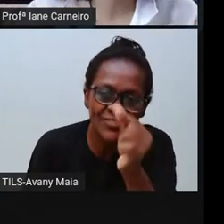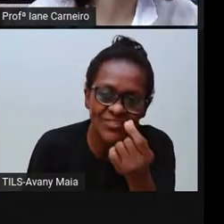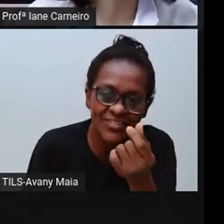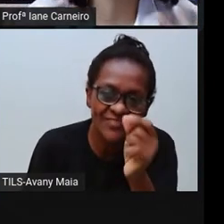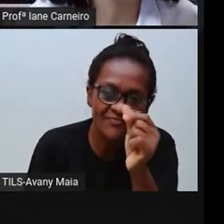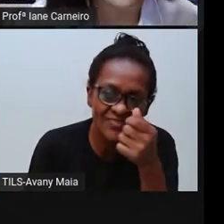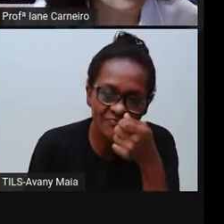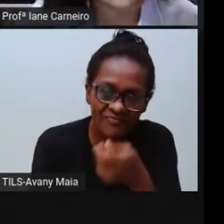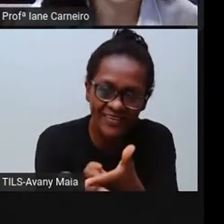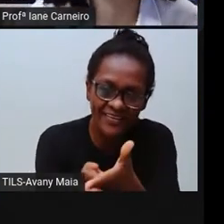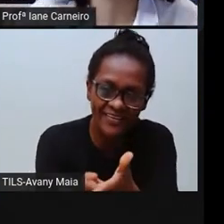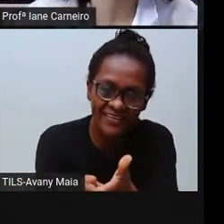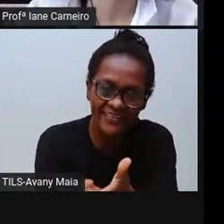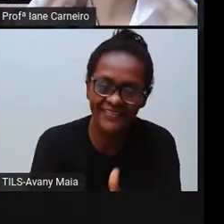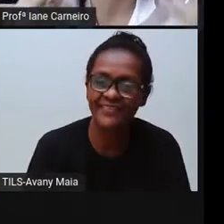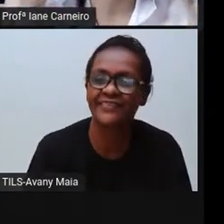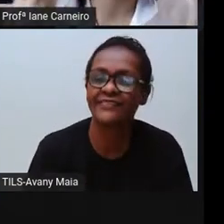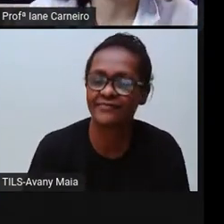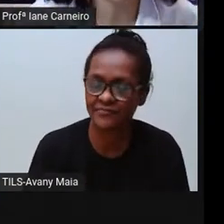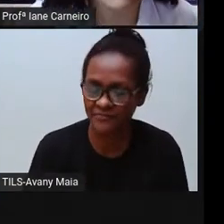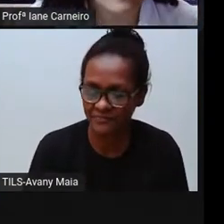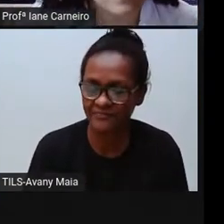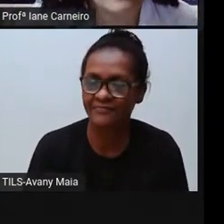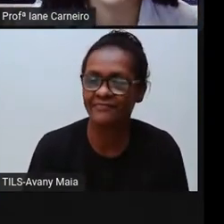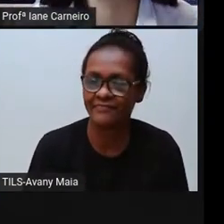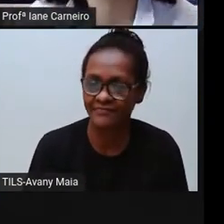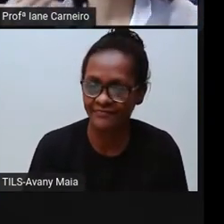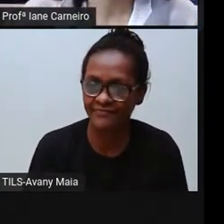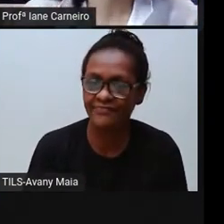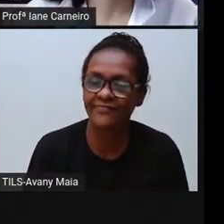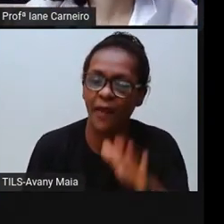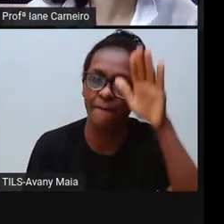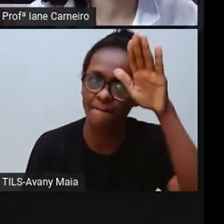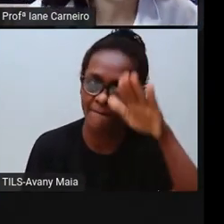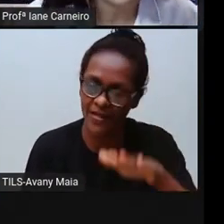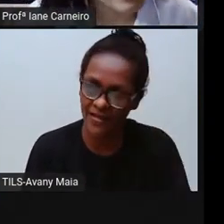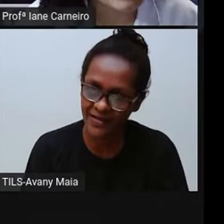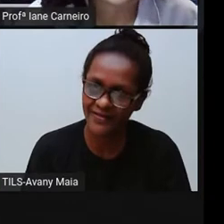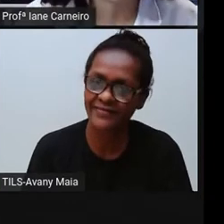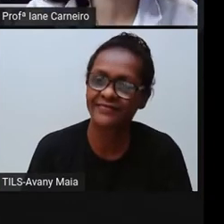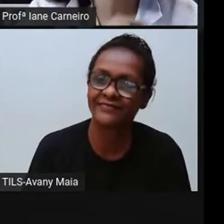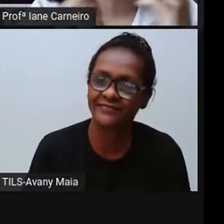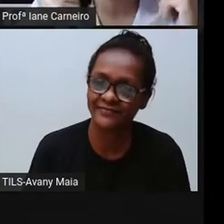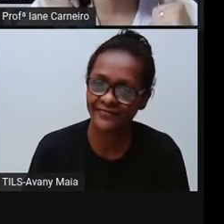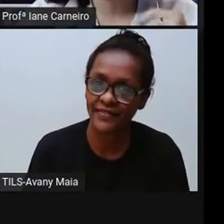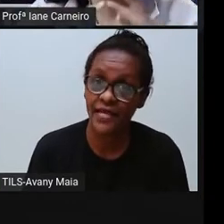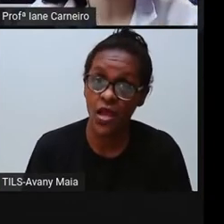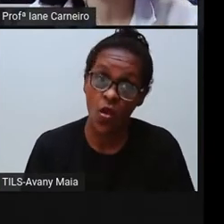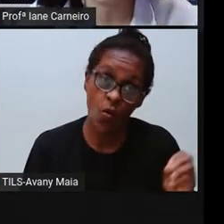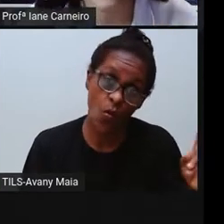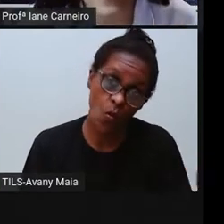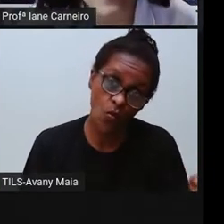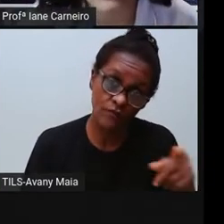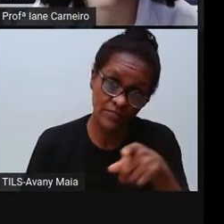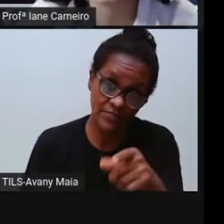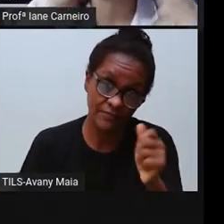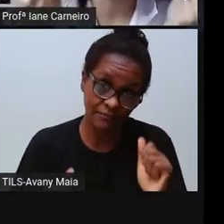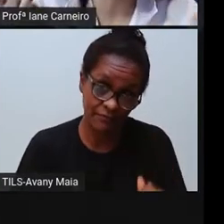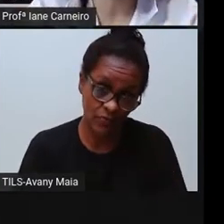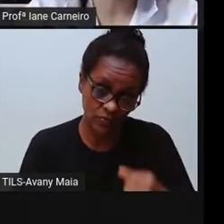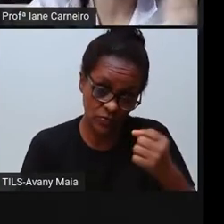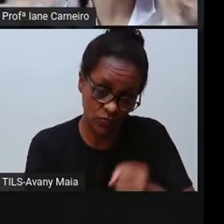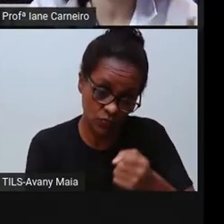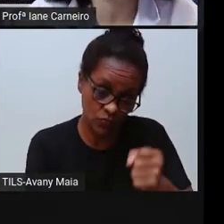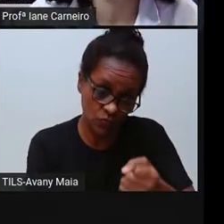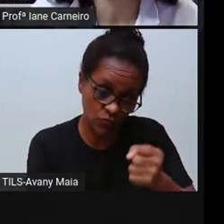não são muito caros, né? São brinquedos mais baratos e que a gente pode, às vezes, até construir em nossa própria casa. gente não precisa